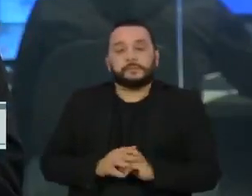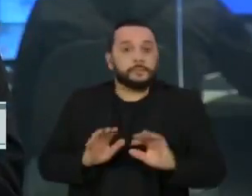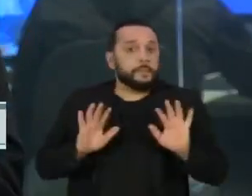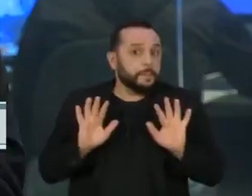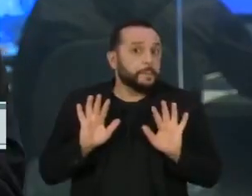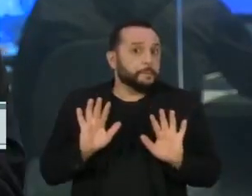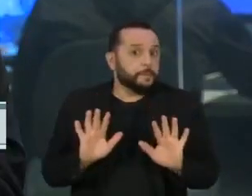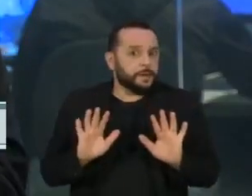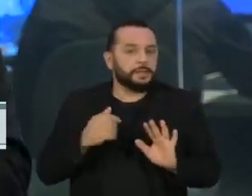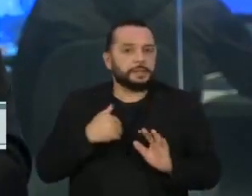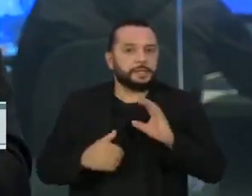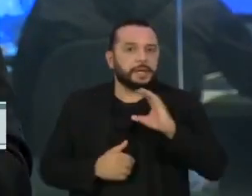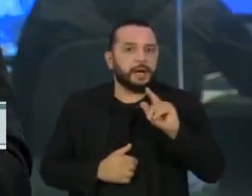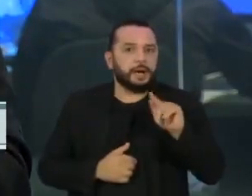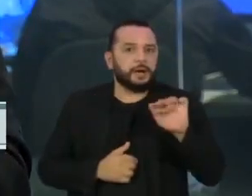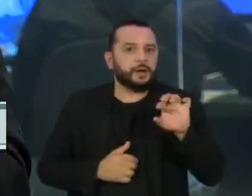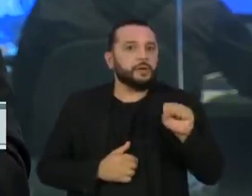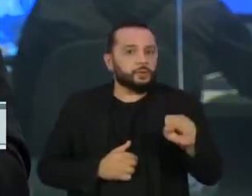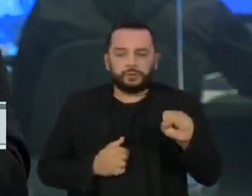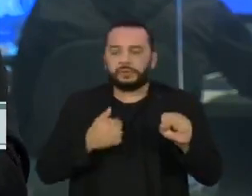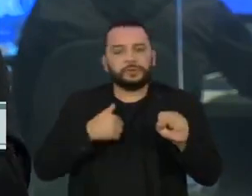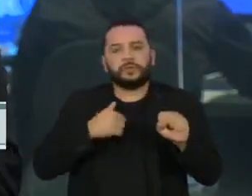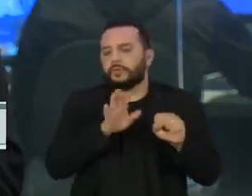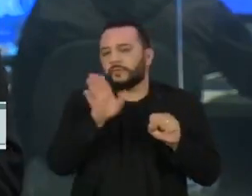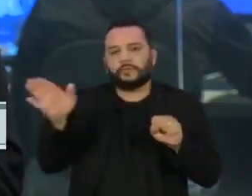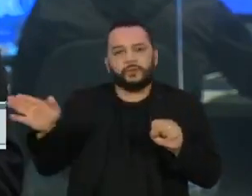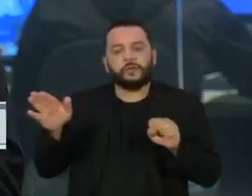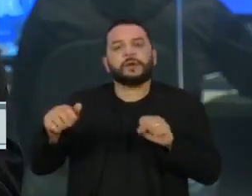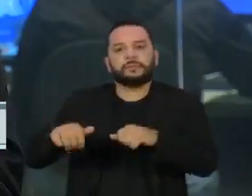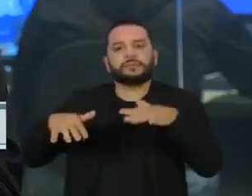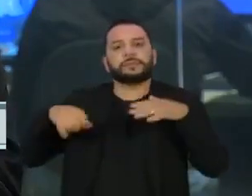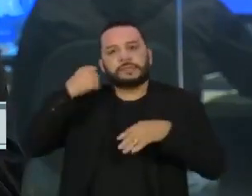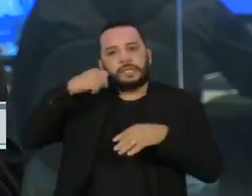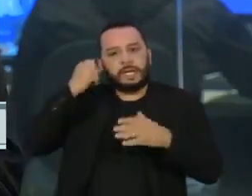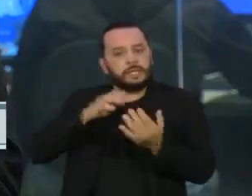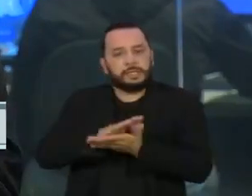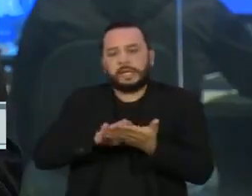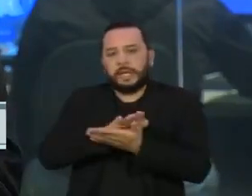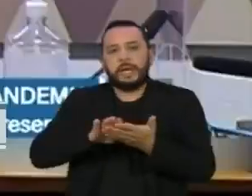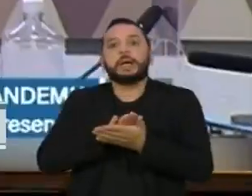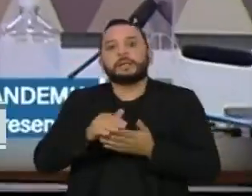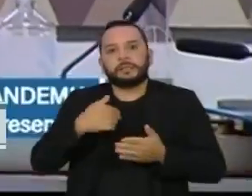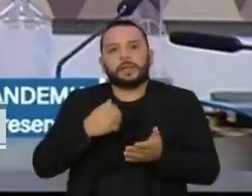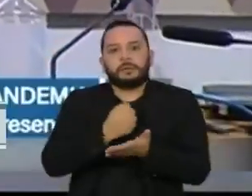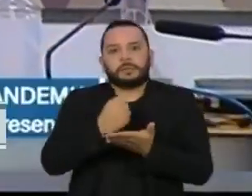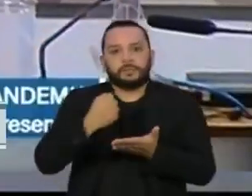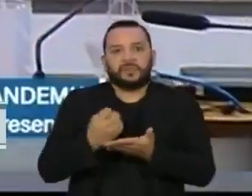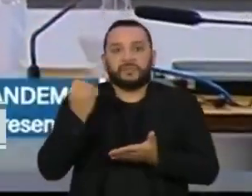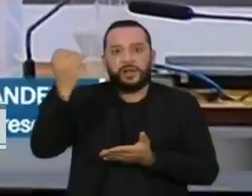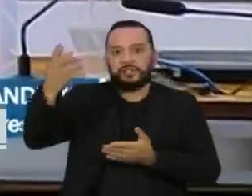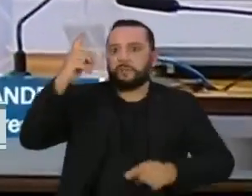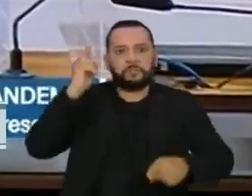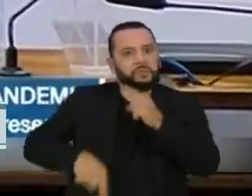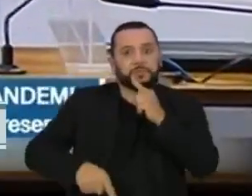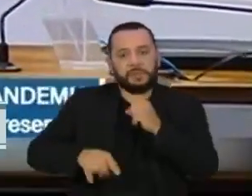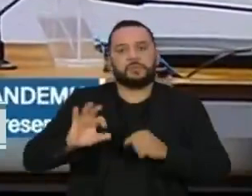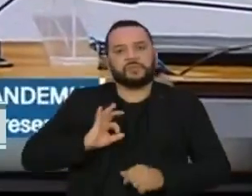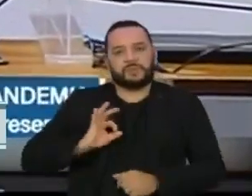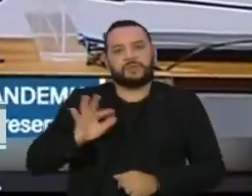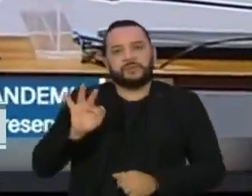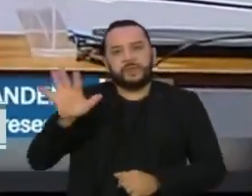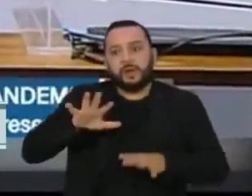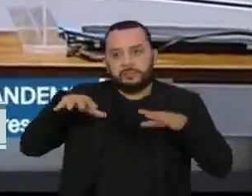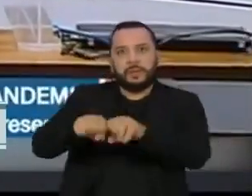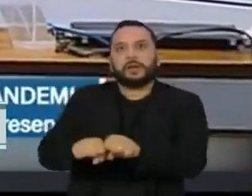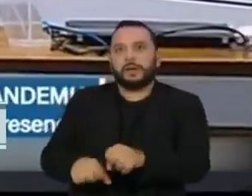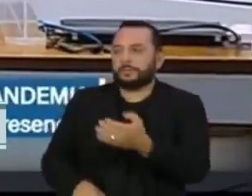empresário Carlos Wizard não foi ao Senado e deve ter o passaporte retido pela Polícia Federal. Omar Aziz chegou a